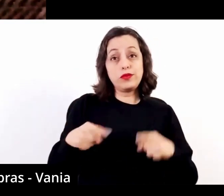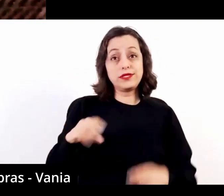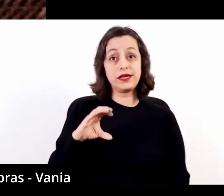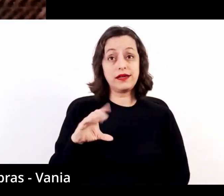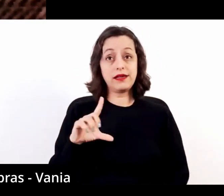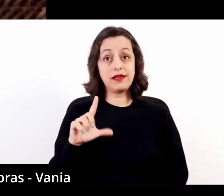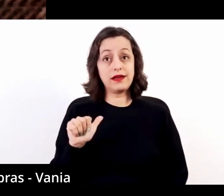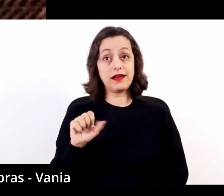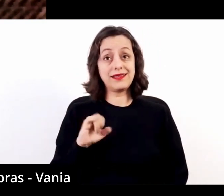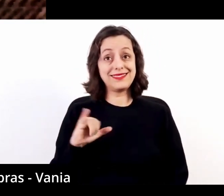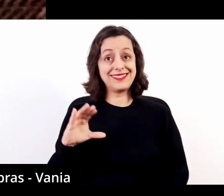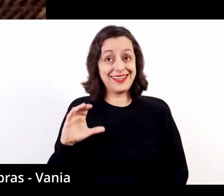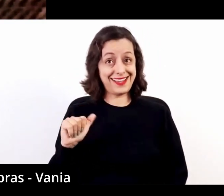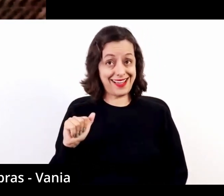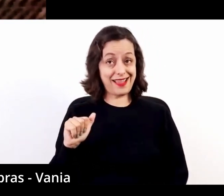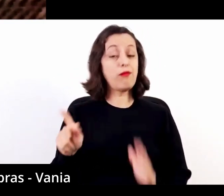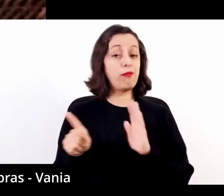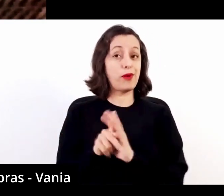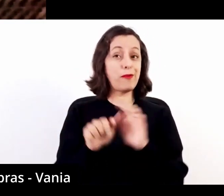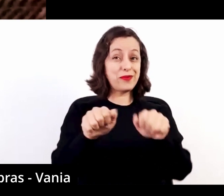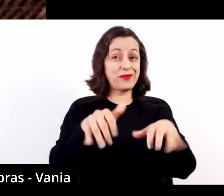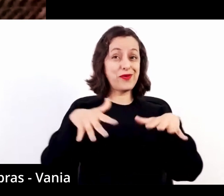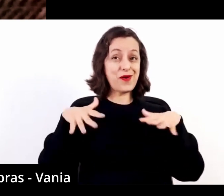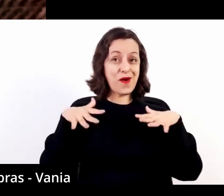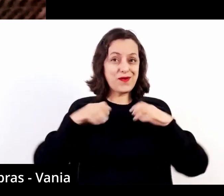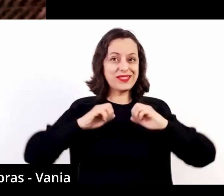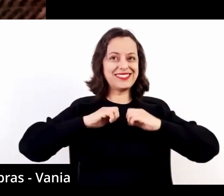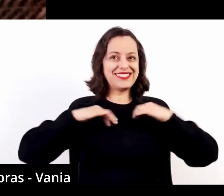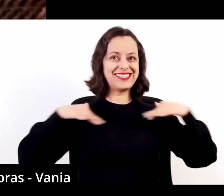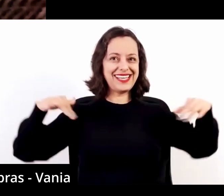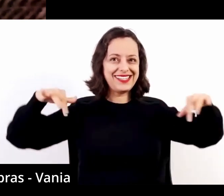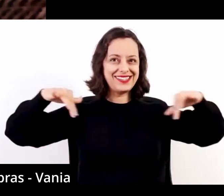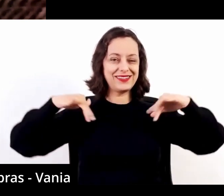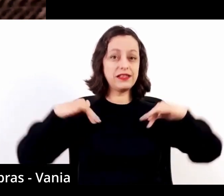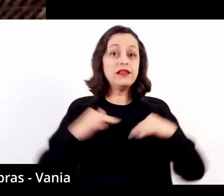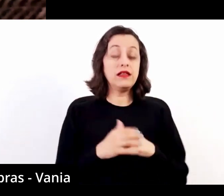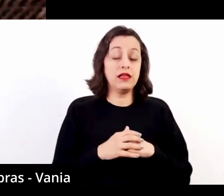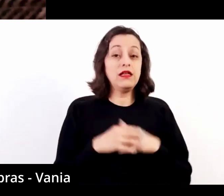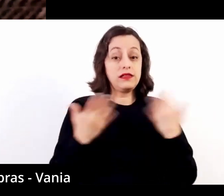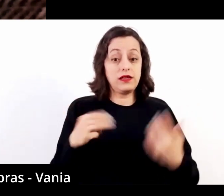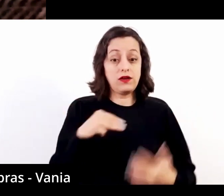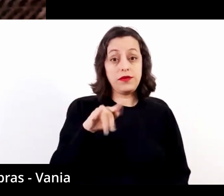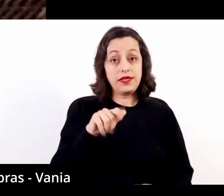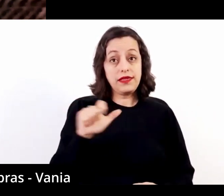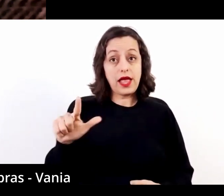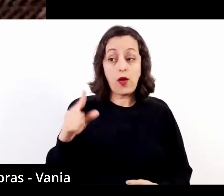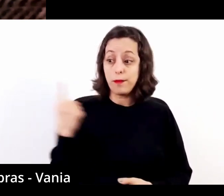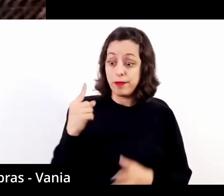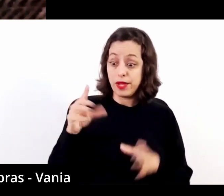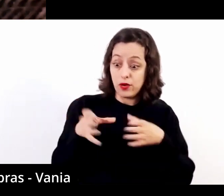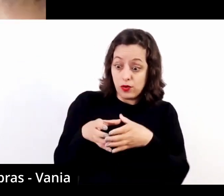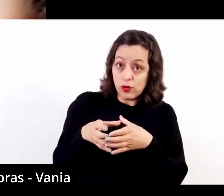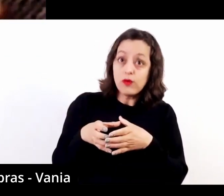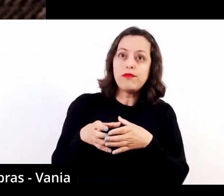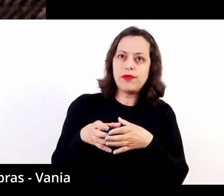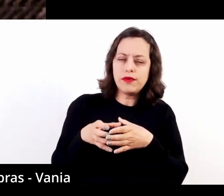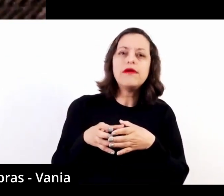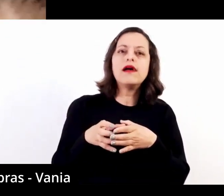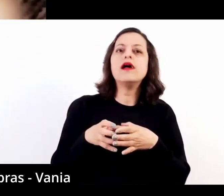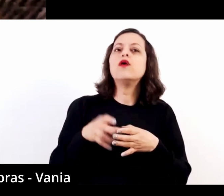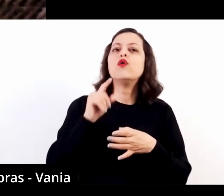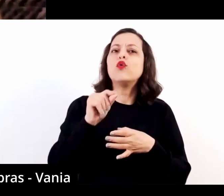clássica, na música de concertos. Então, Miguel Llobet faz parte dessa primeira grande geração que faz com que o violão